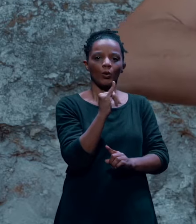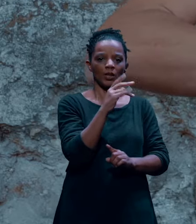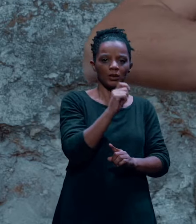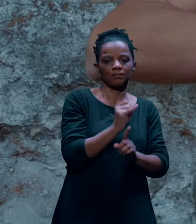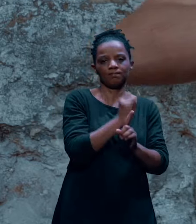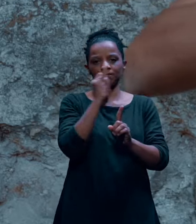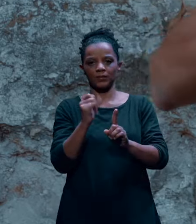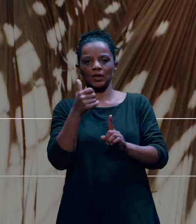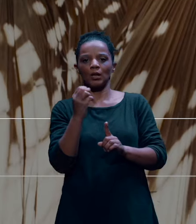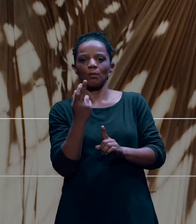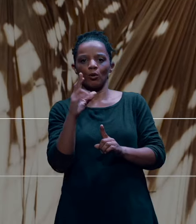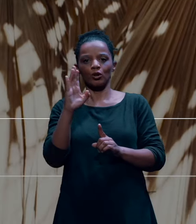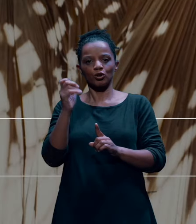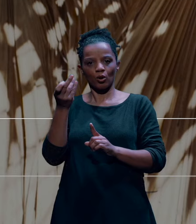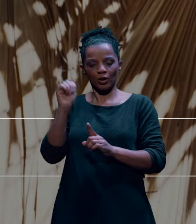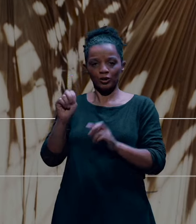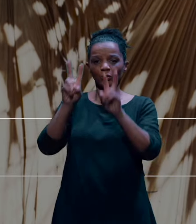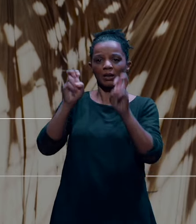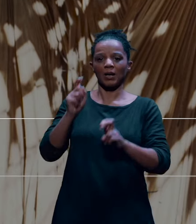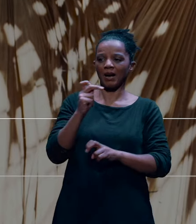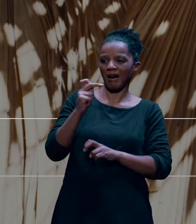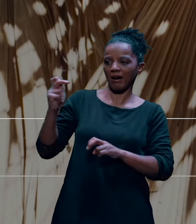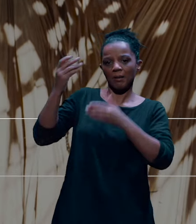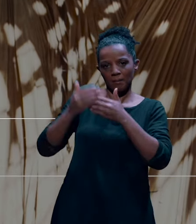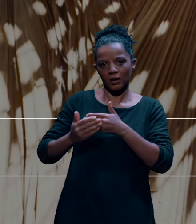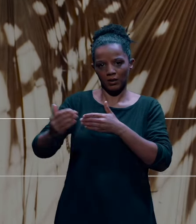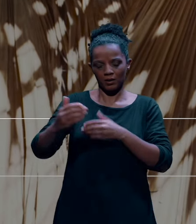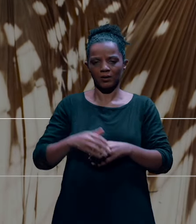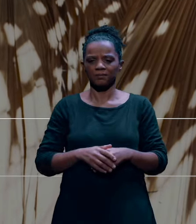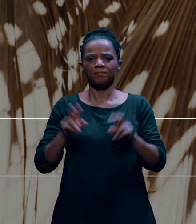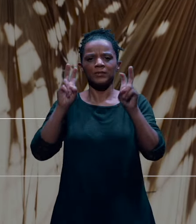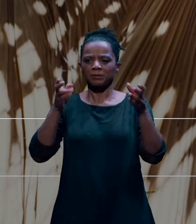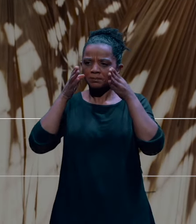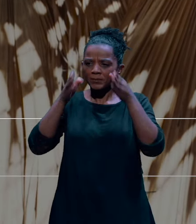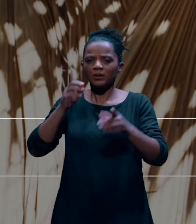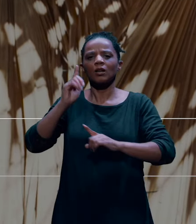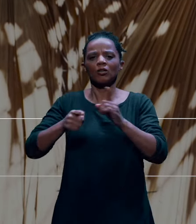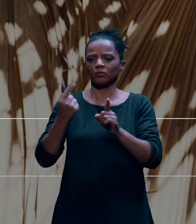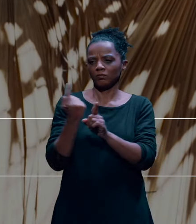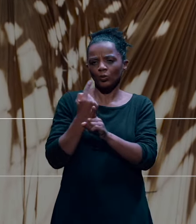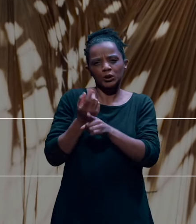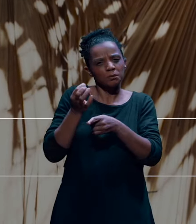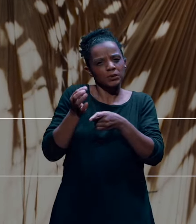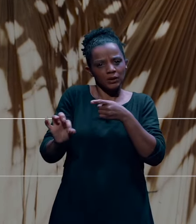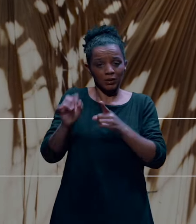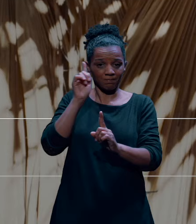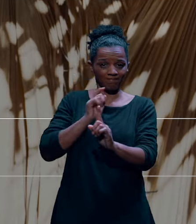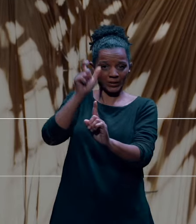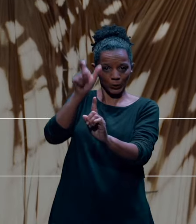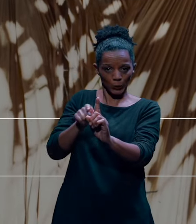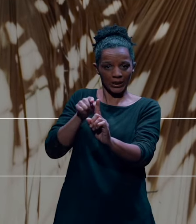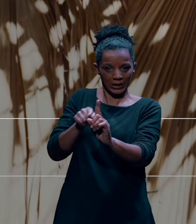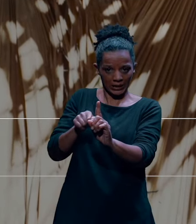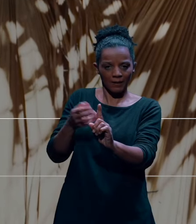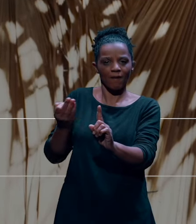intitulava-se A A A Partir e concentrava-se numa obra muito específica da Louise